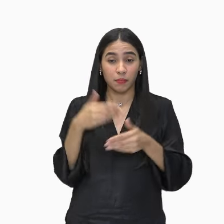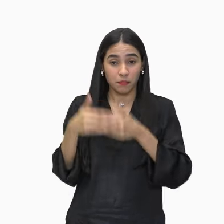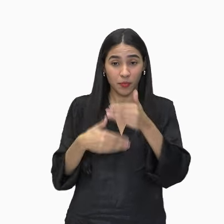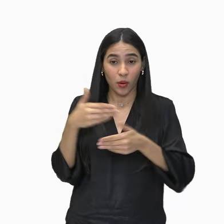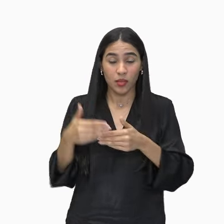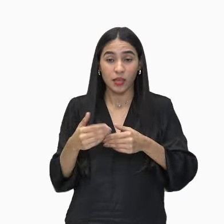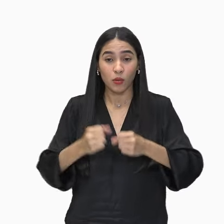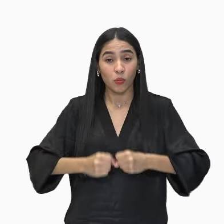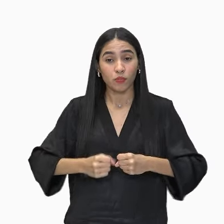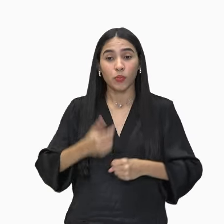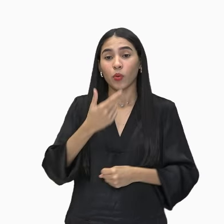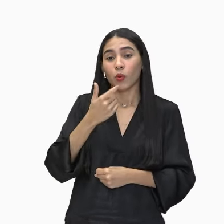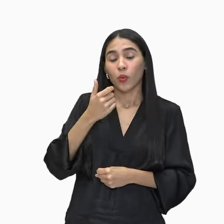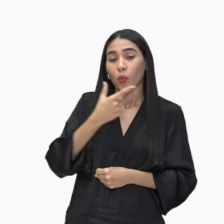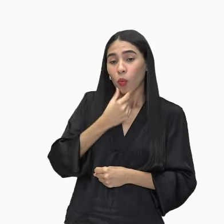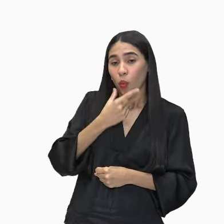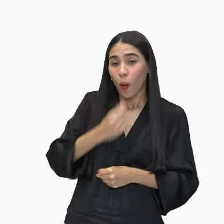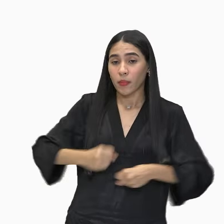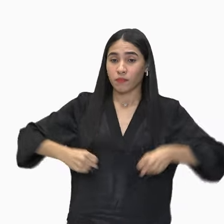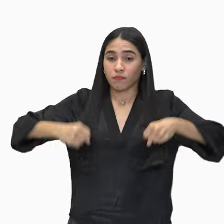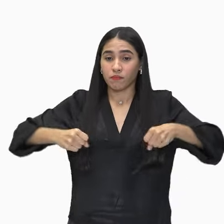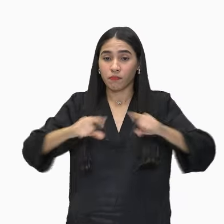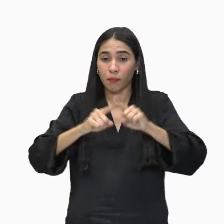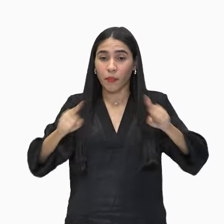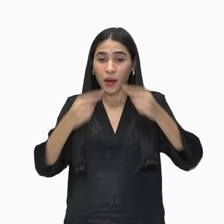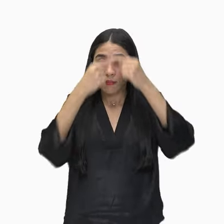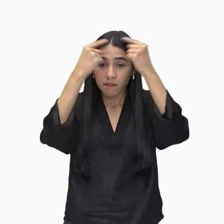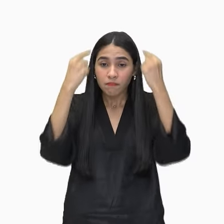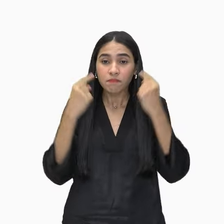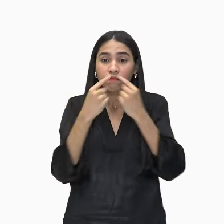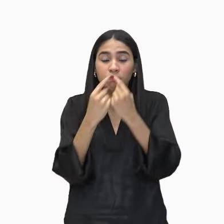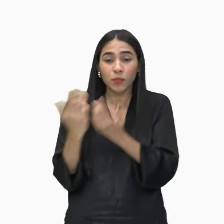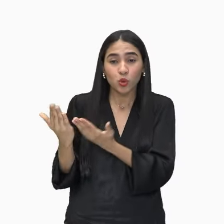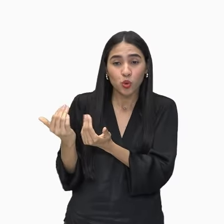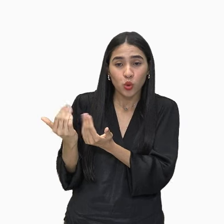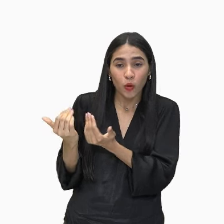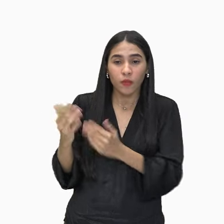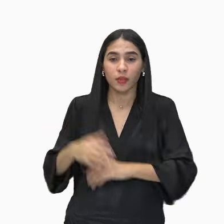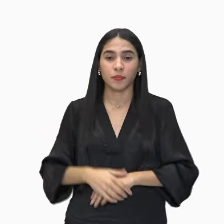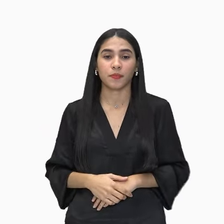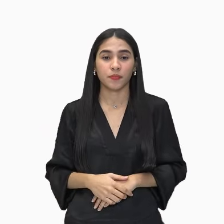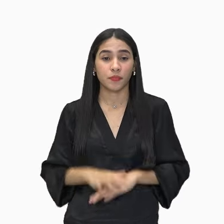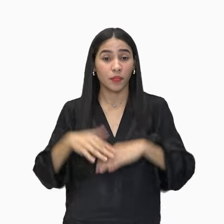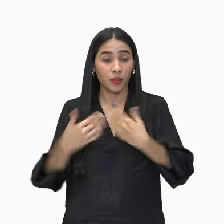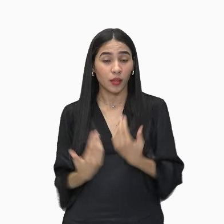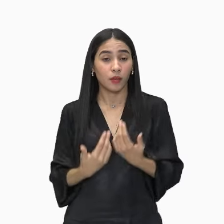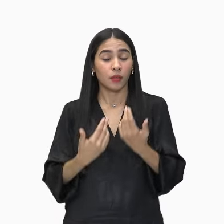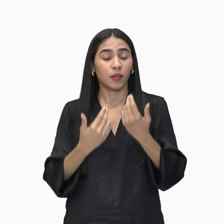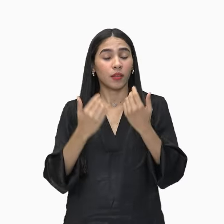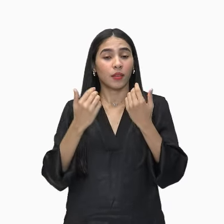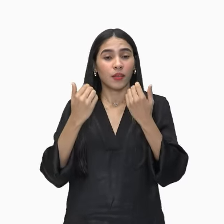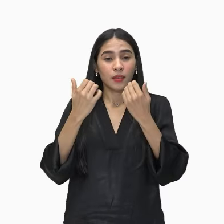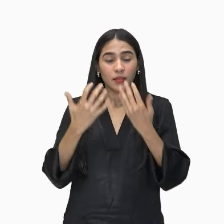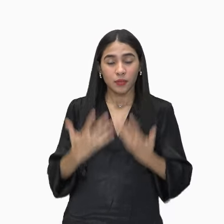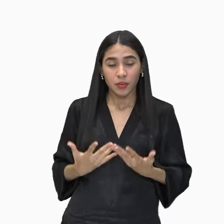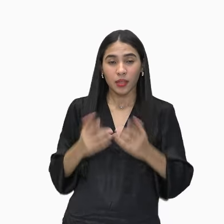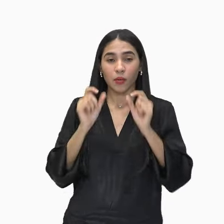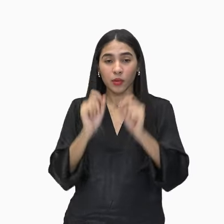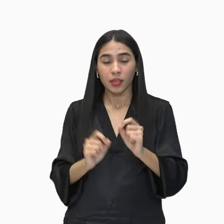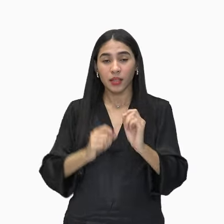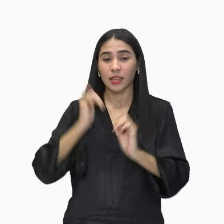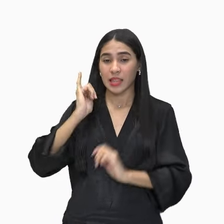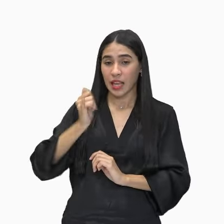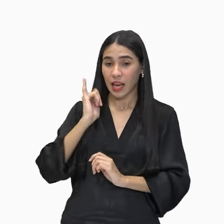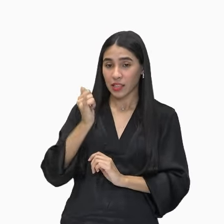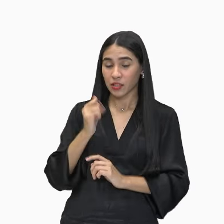homem grande, porém com cara de criança. De novo, vamos nos lembrar que toda narrativa tem que ser lida de maneira